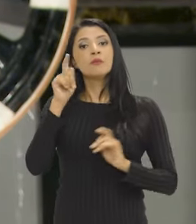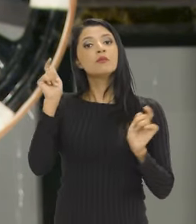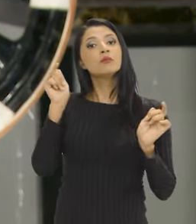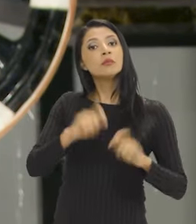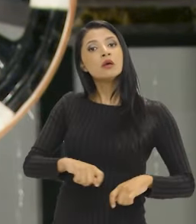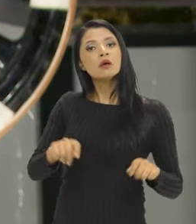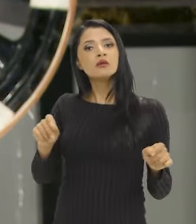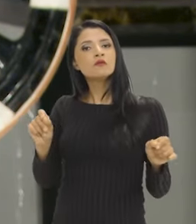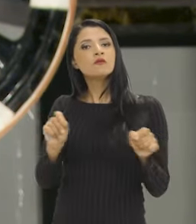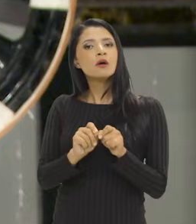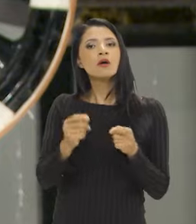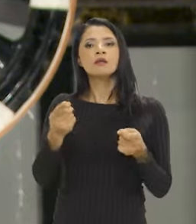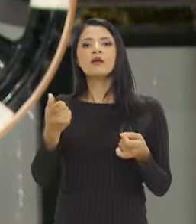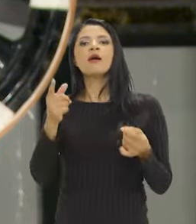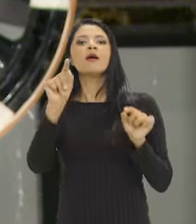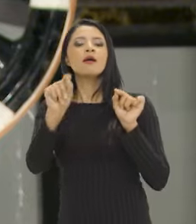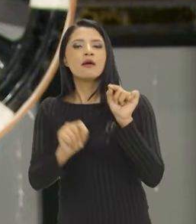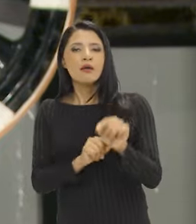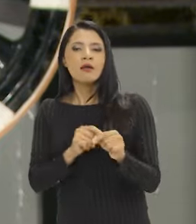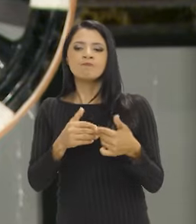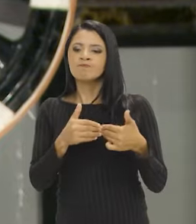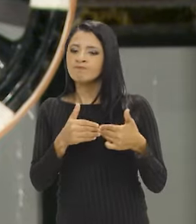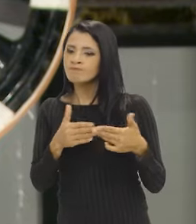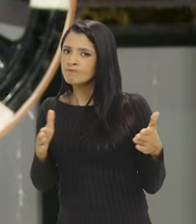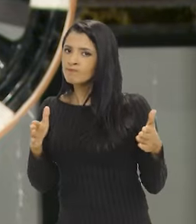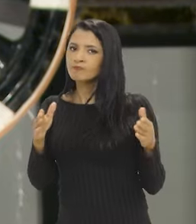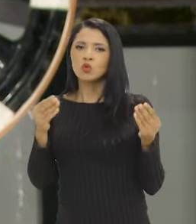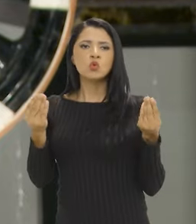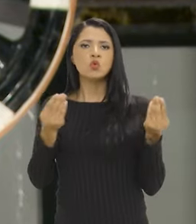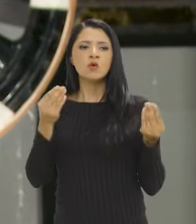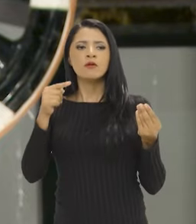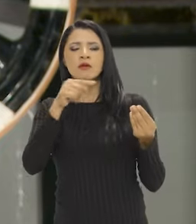possibilidade de fazer isso é destravando